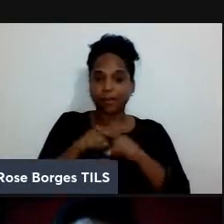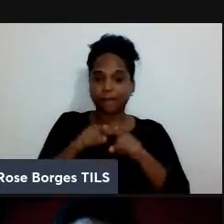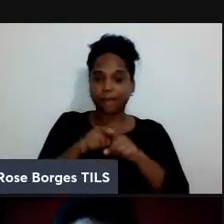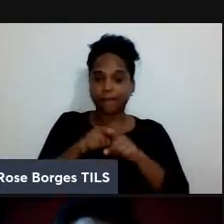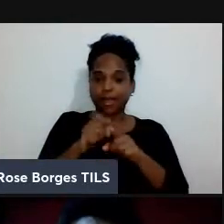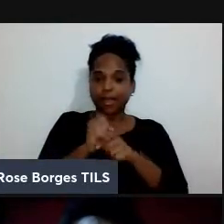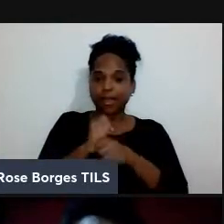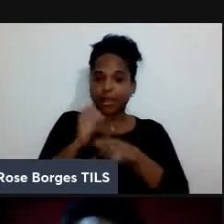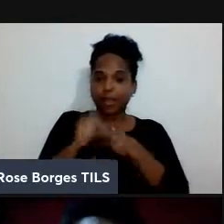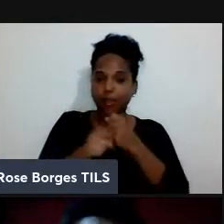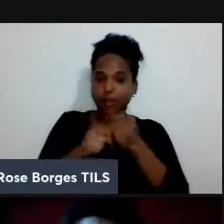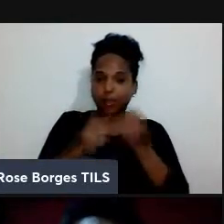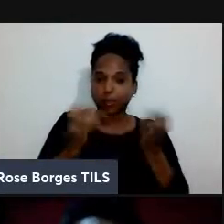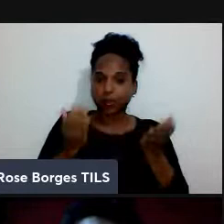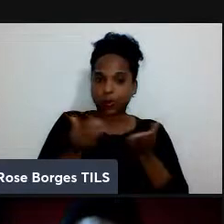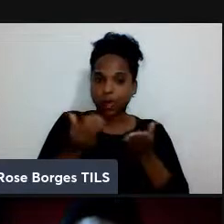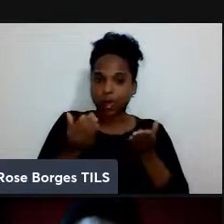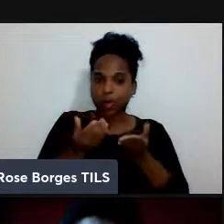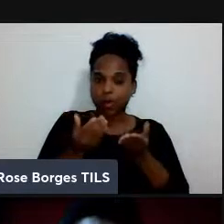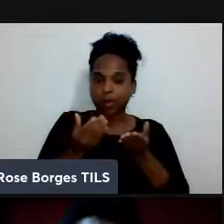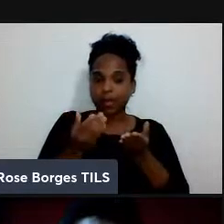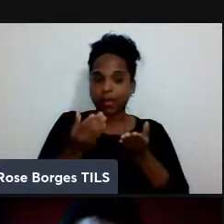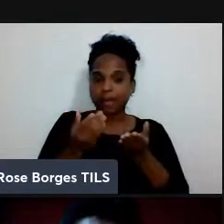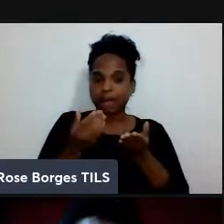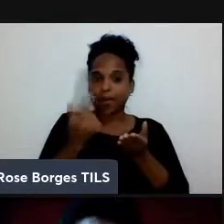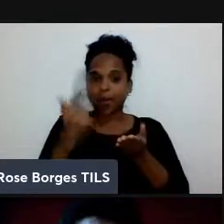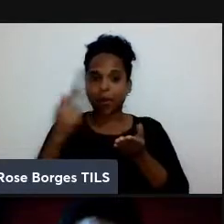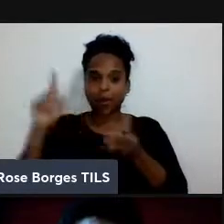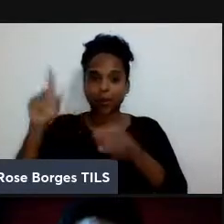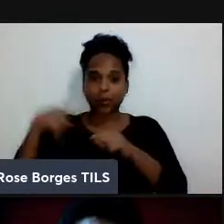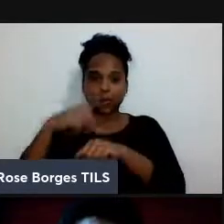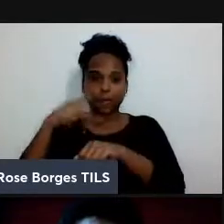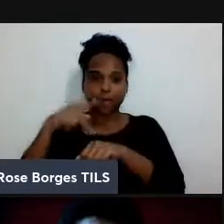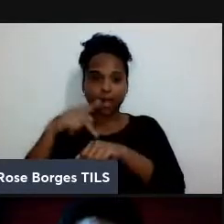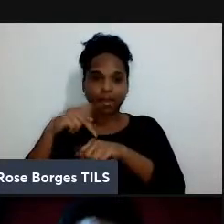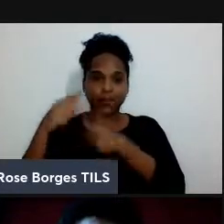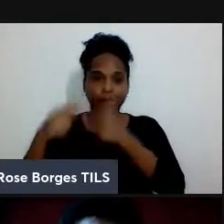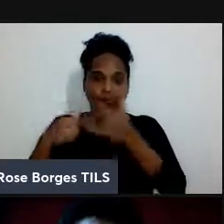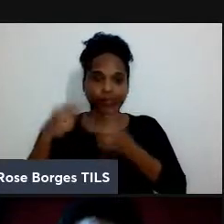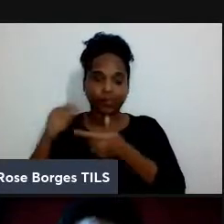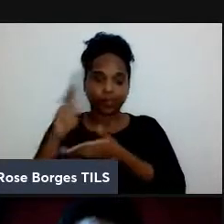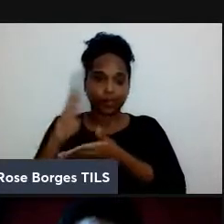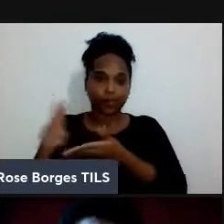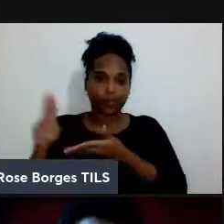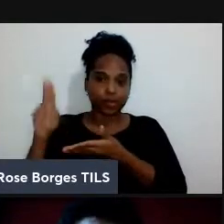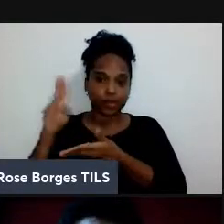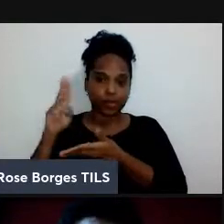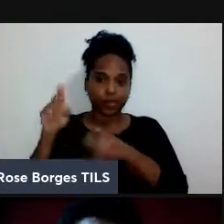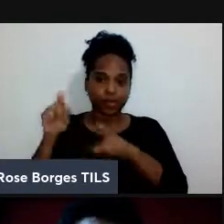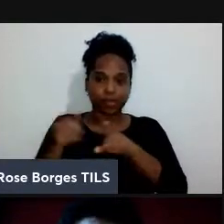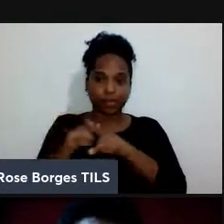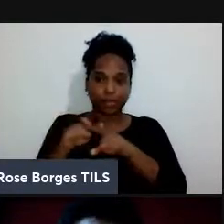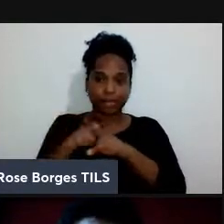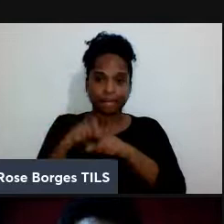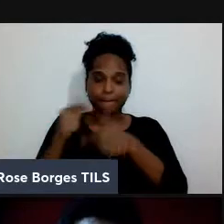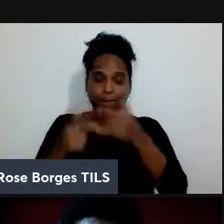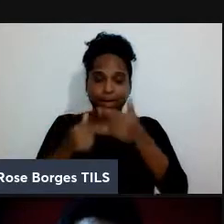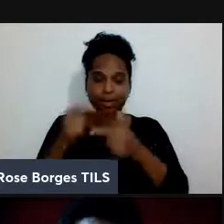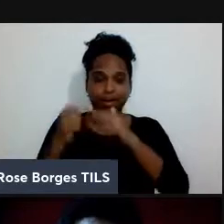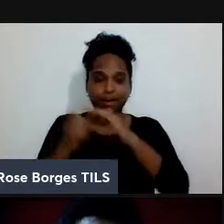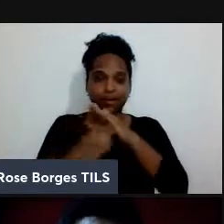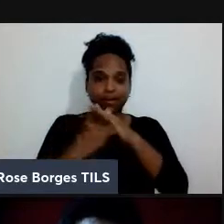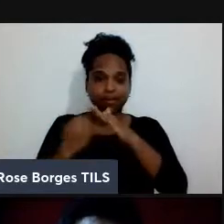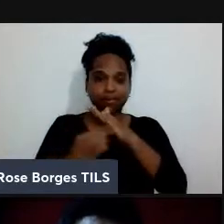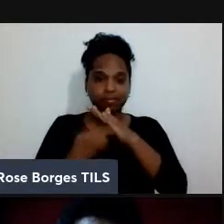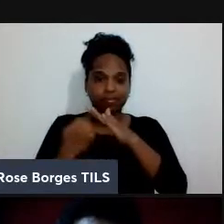que foram para fora do país seja para trabalhar em universidades mas a grande maioria para trabalhar em empresas é